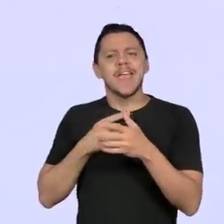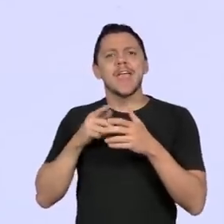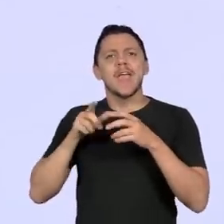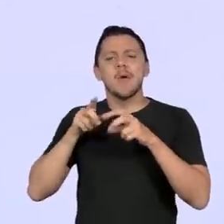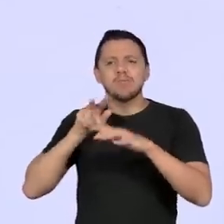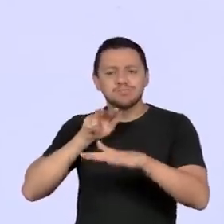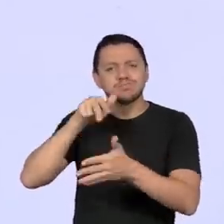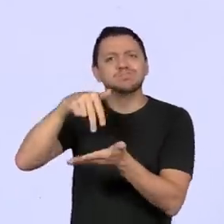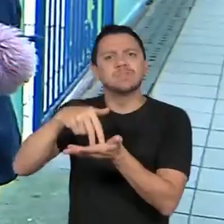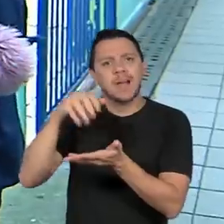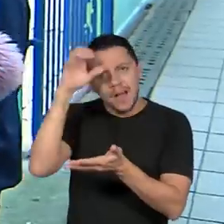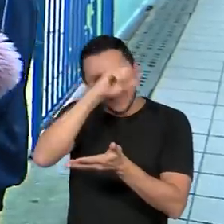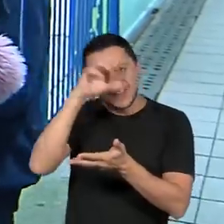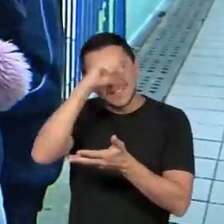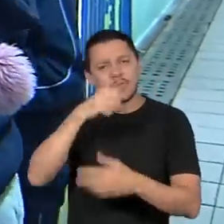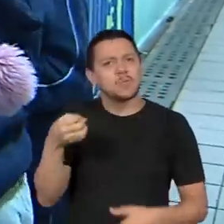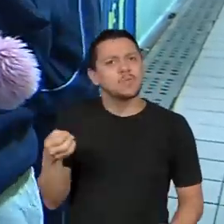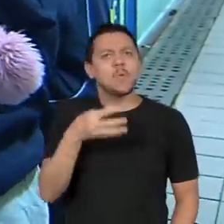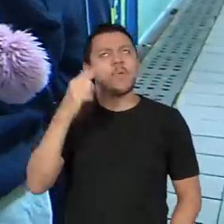ações sobre o tema.